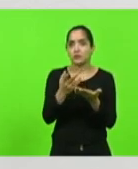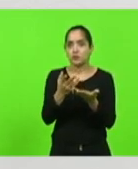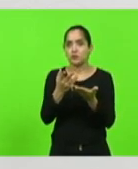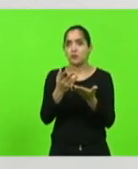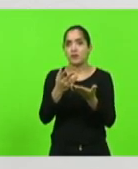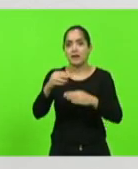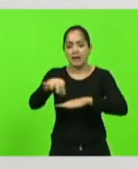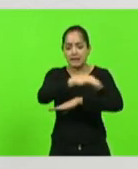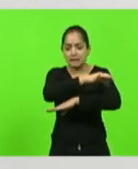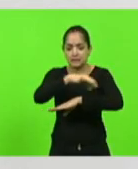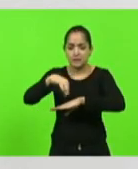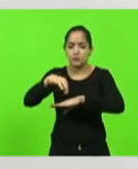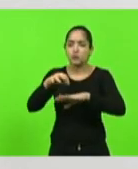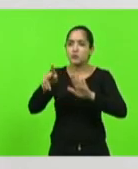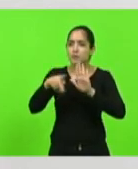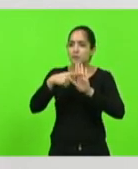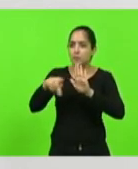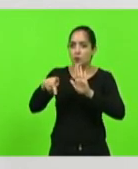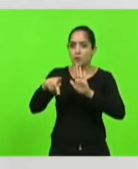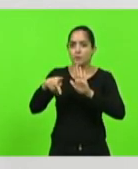típica europeia